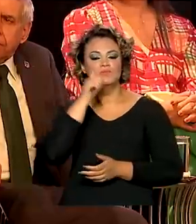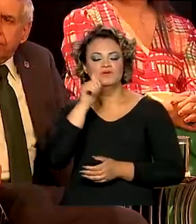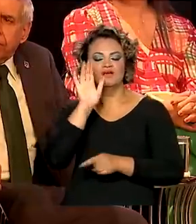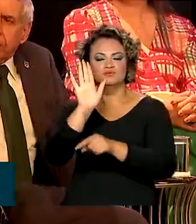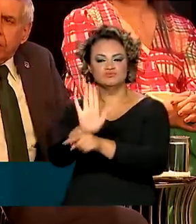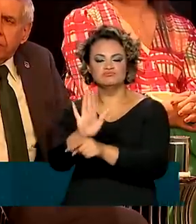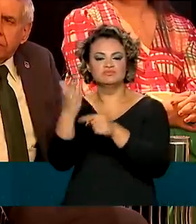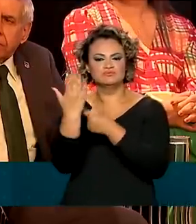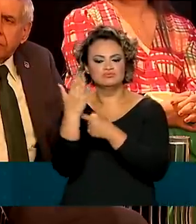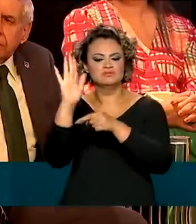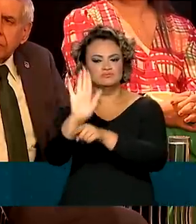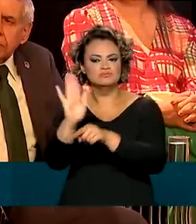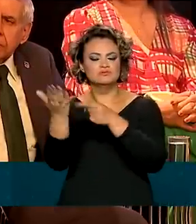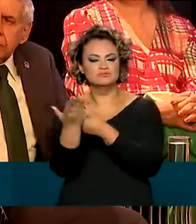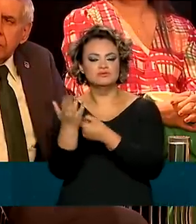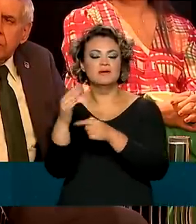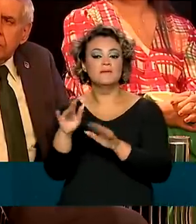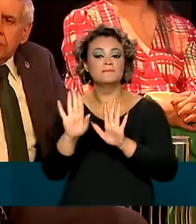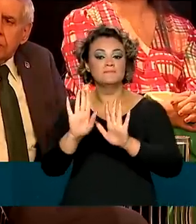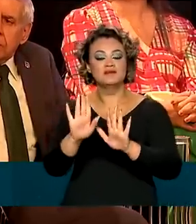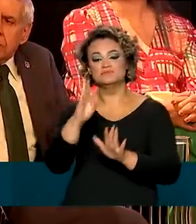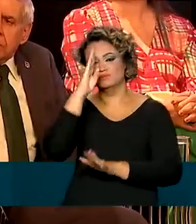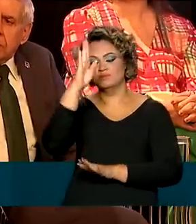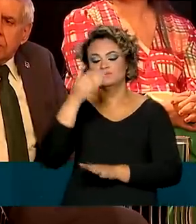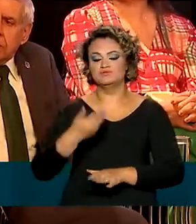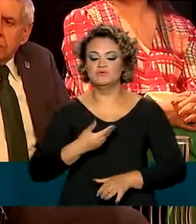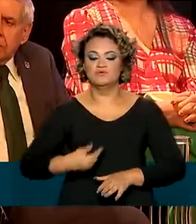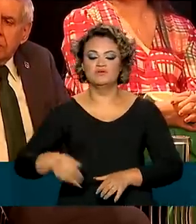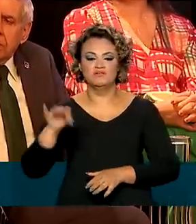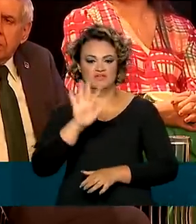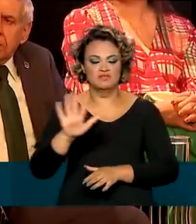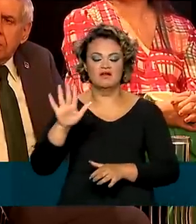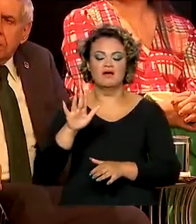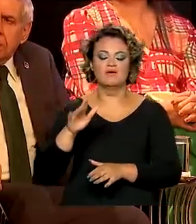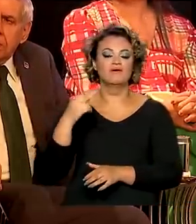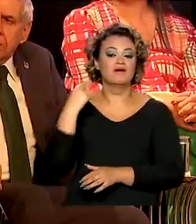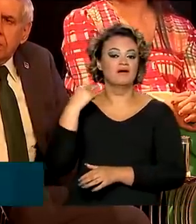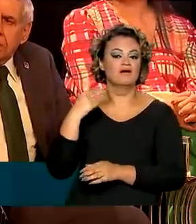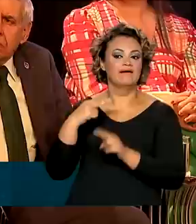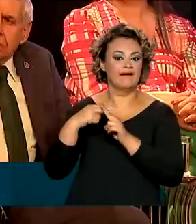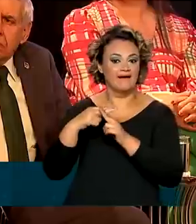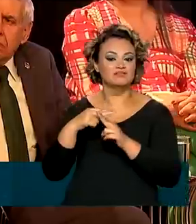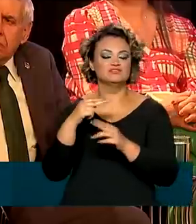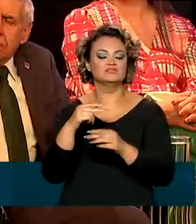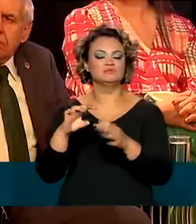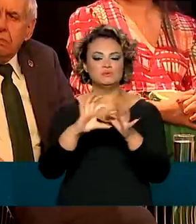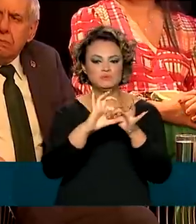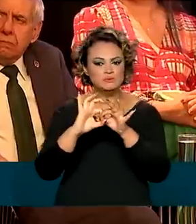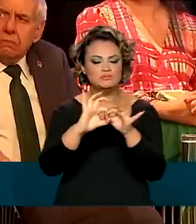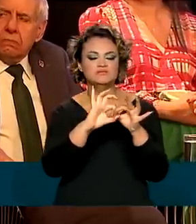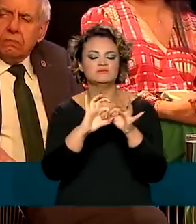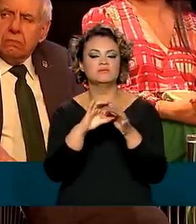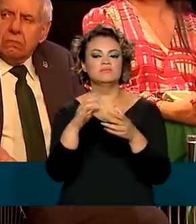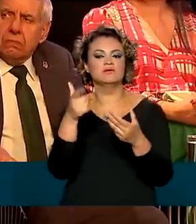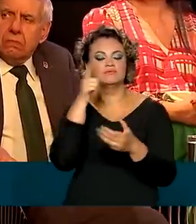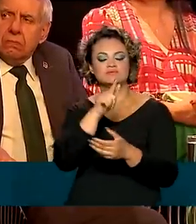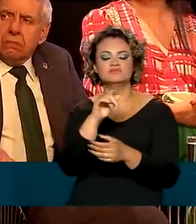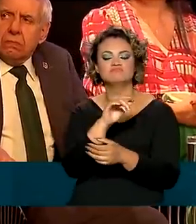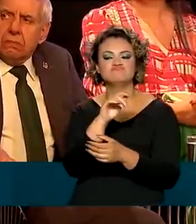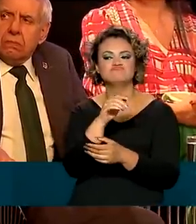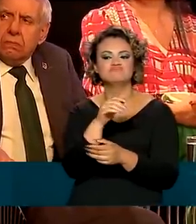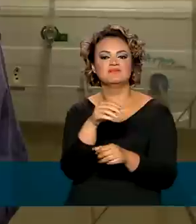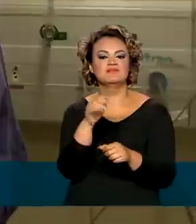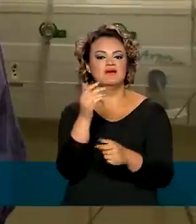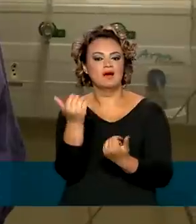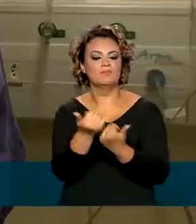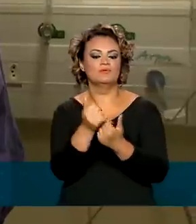mulheres, mas principalmente o governo federal e a Caixa unido para gerar cuidado, oportunidade, orientação